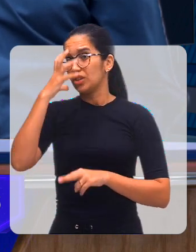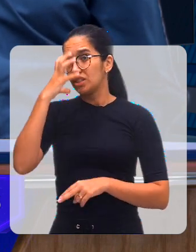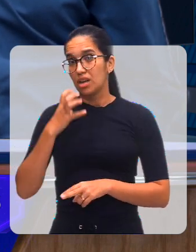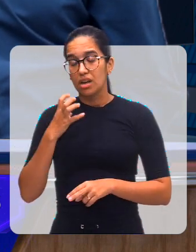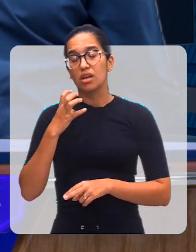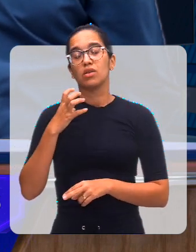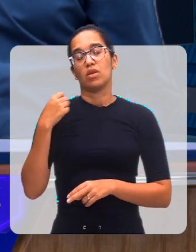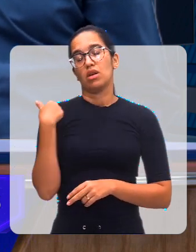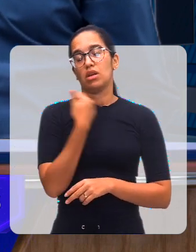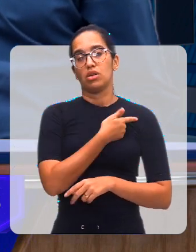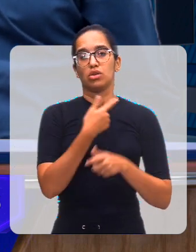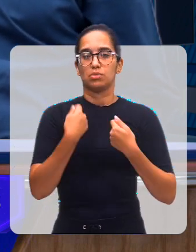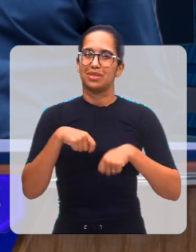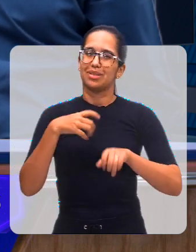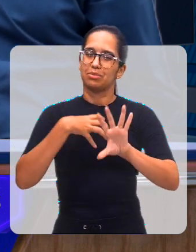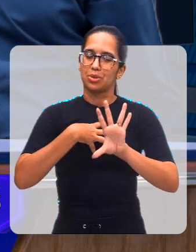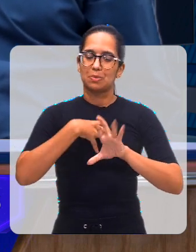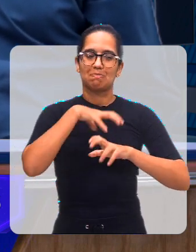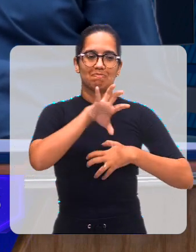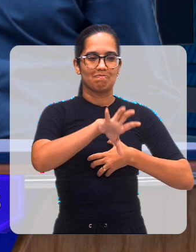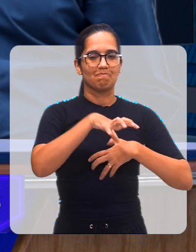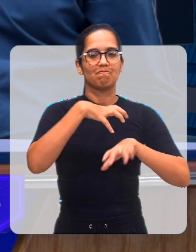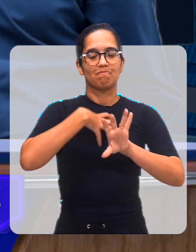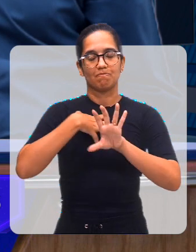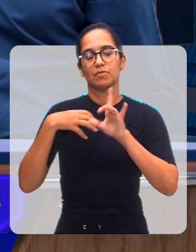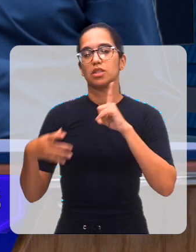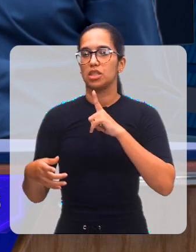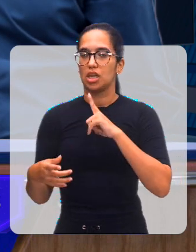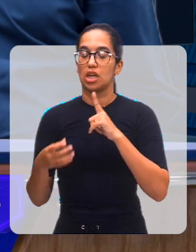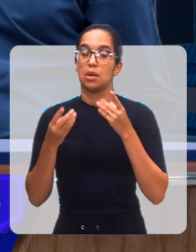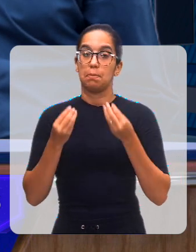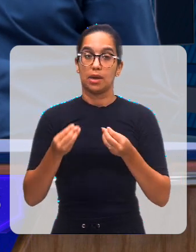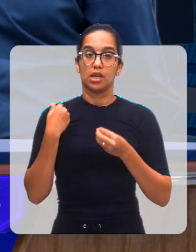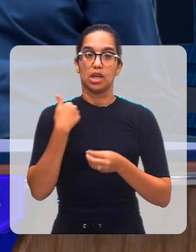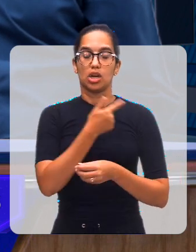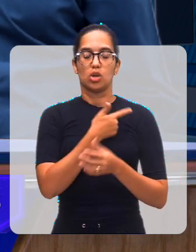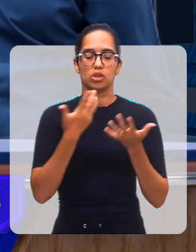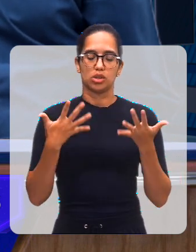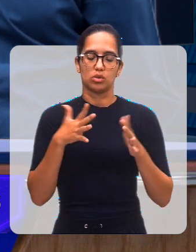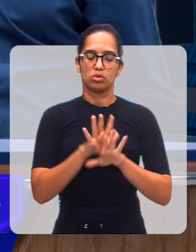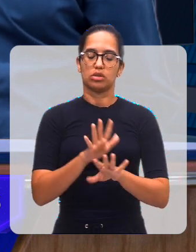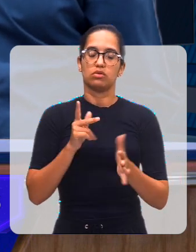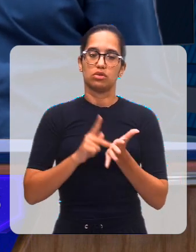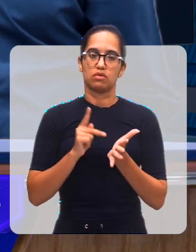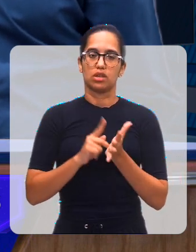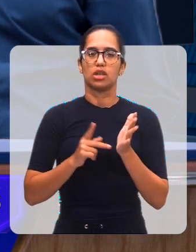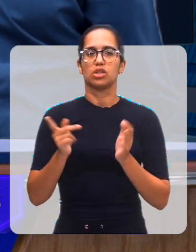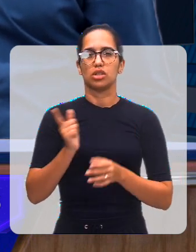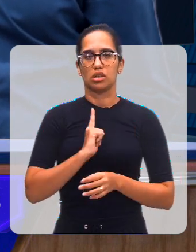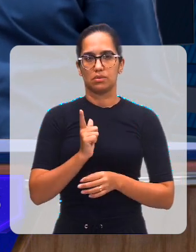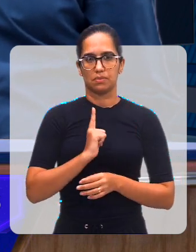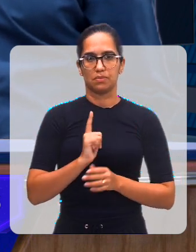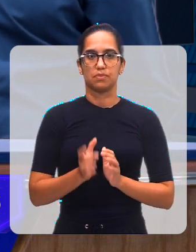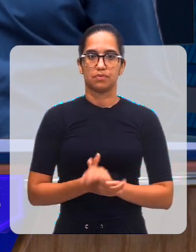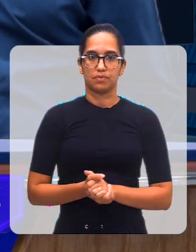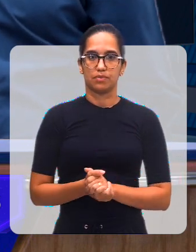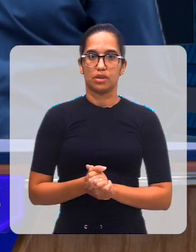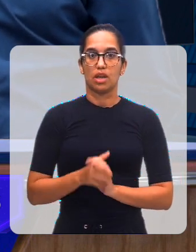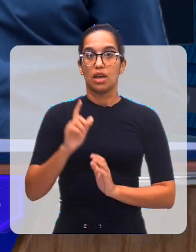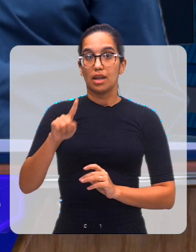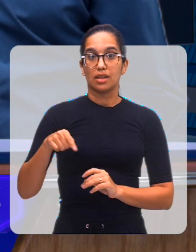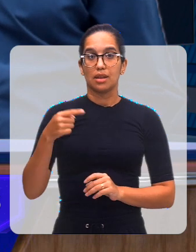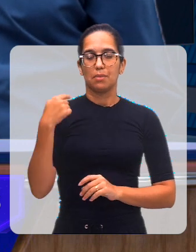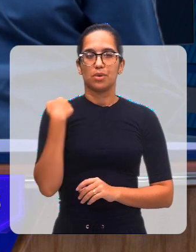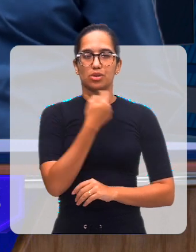uma questão, tem um problema, e que a gente precisa ser bem sensível a essa situação, para que a gente seja inclusivo realmente, né?